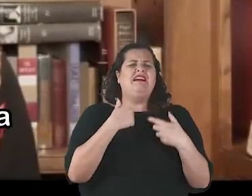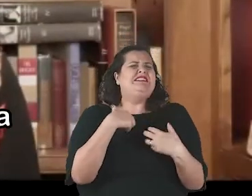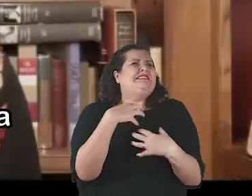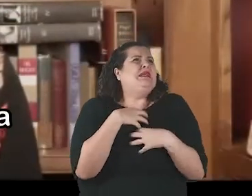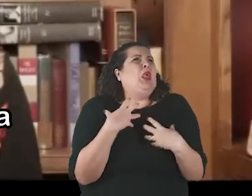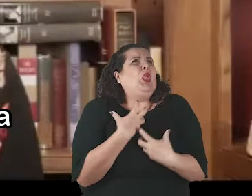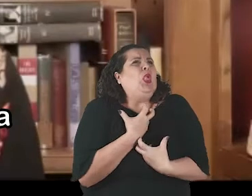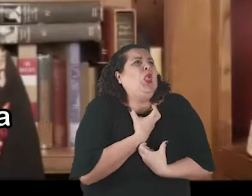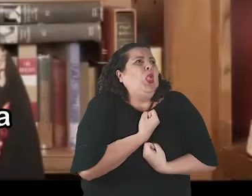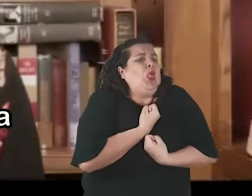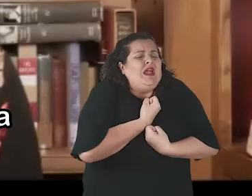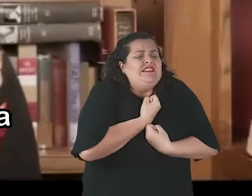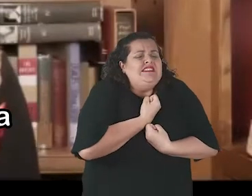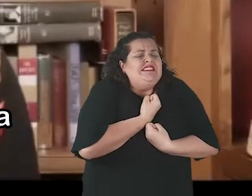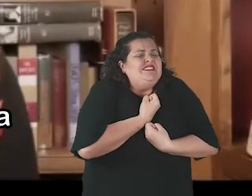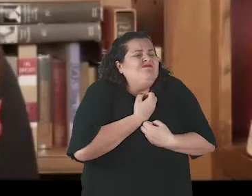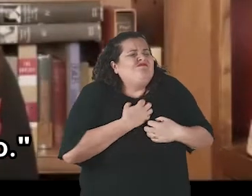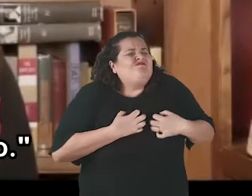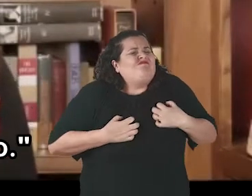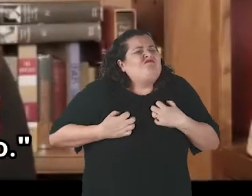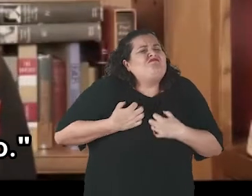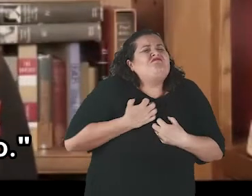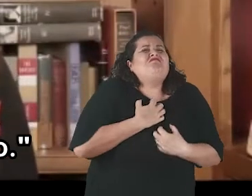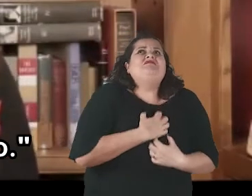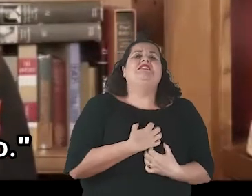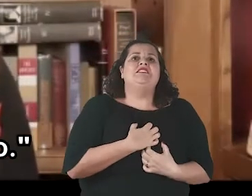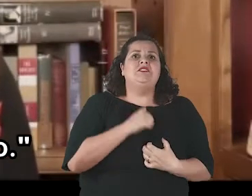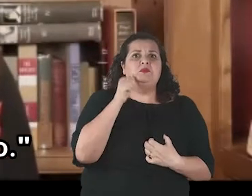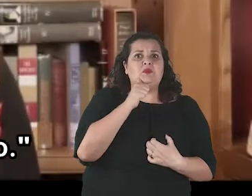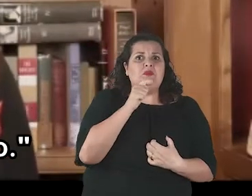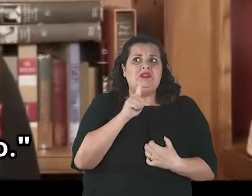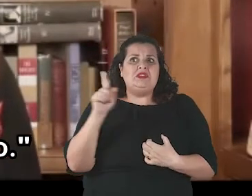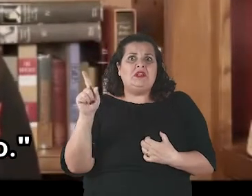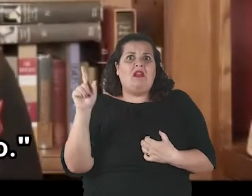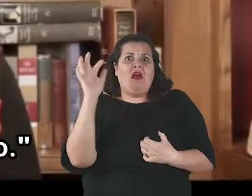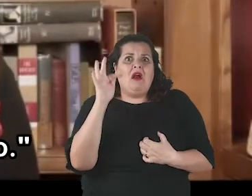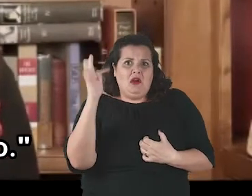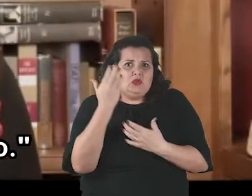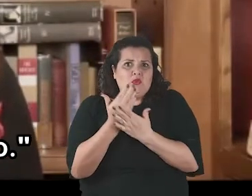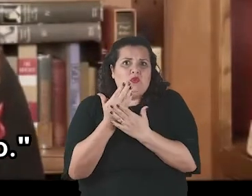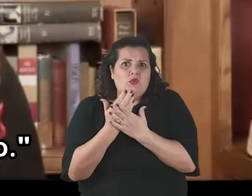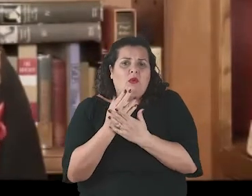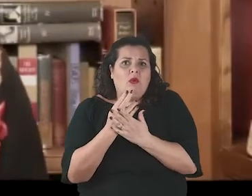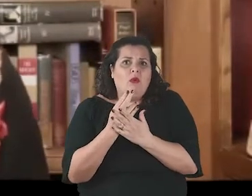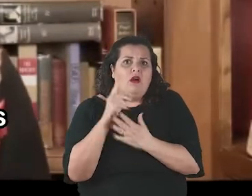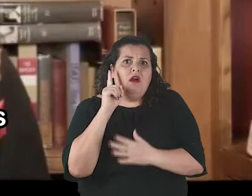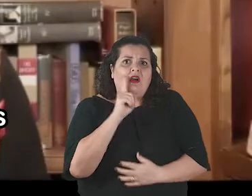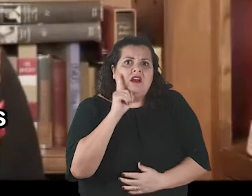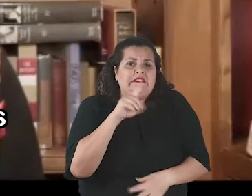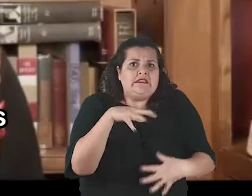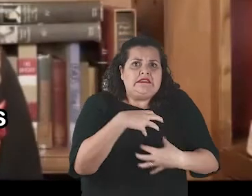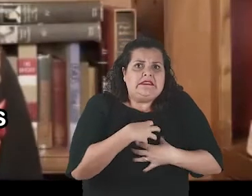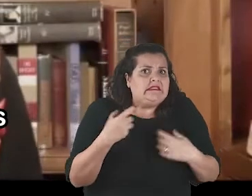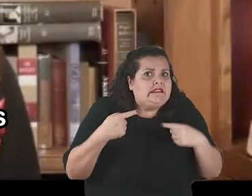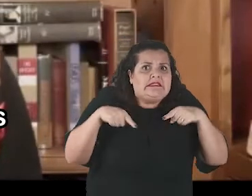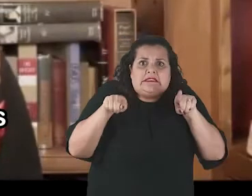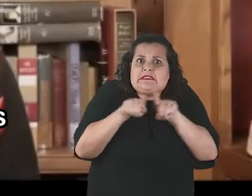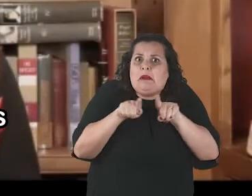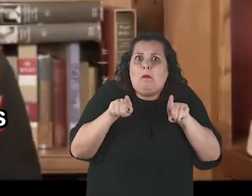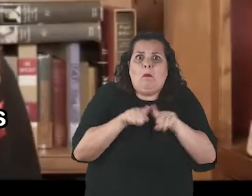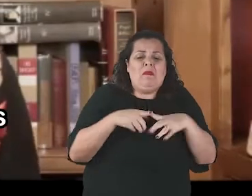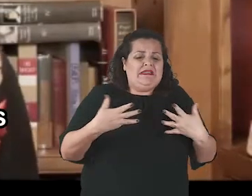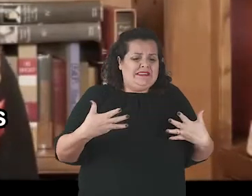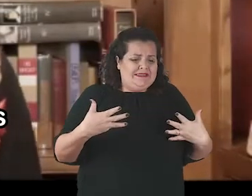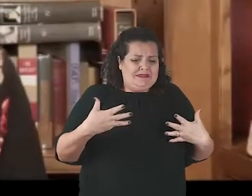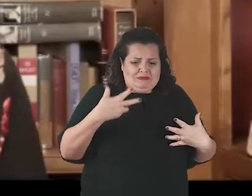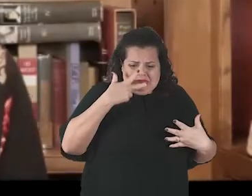uma estudante universitária americana confessou, eu entrei num estado de pânico absoluto. Essas